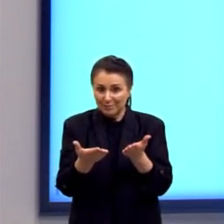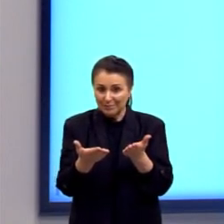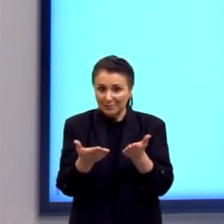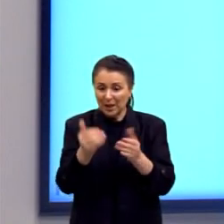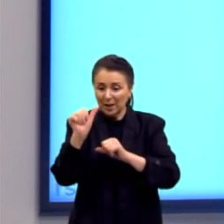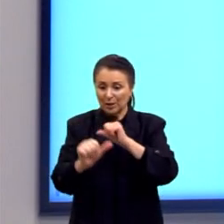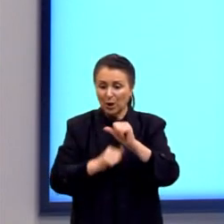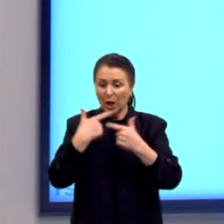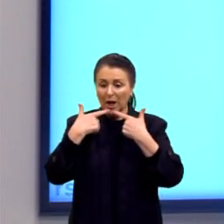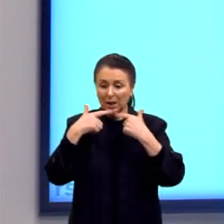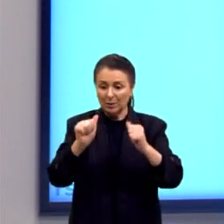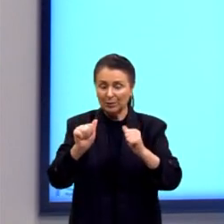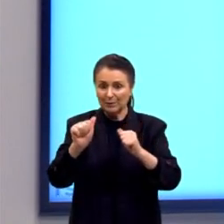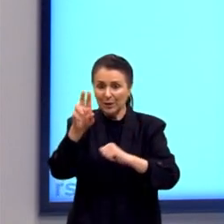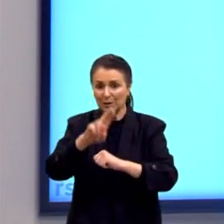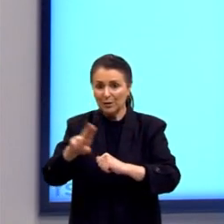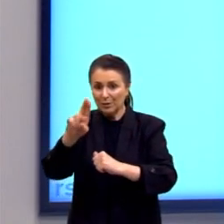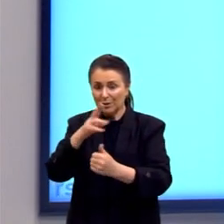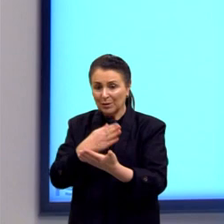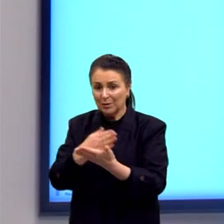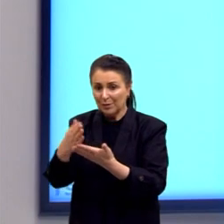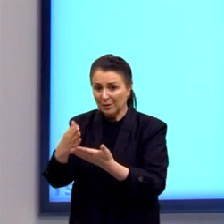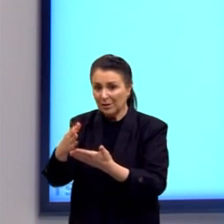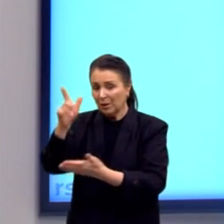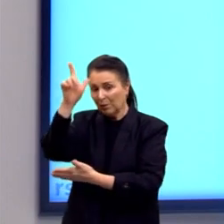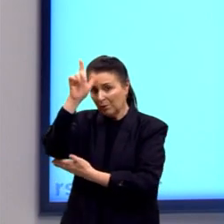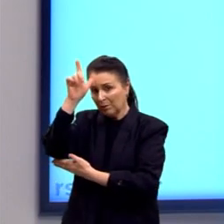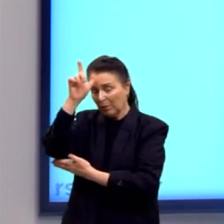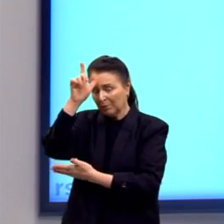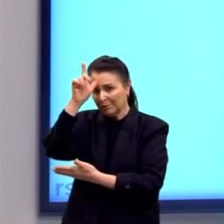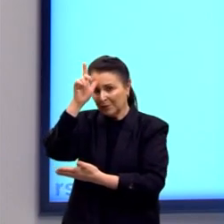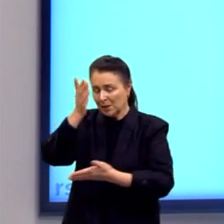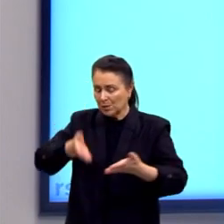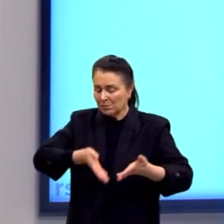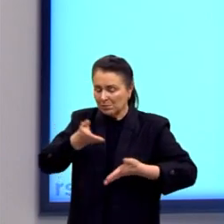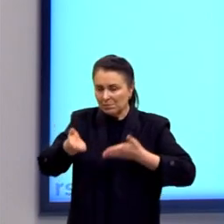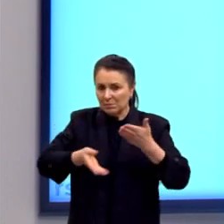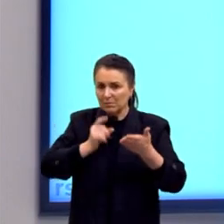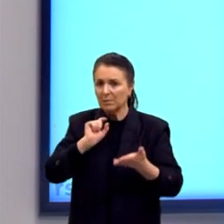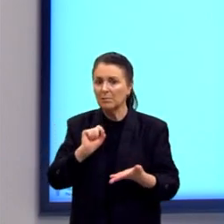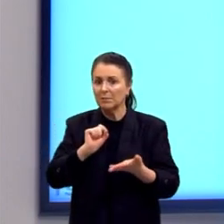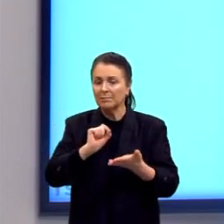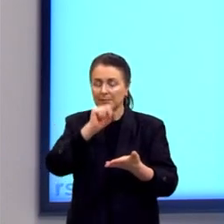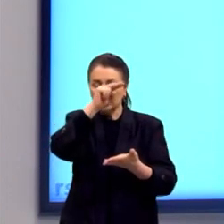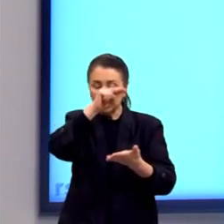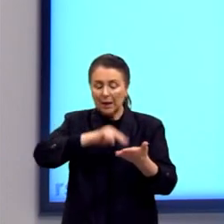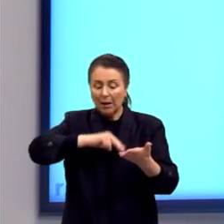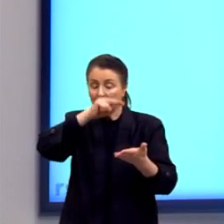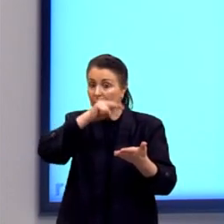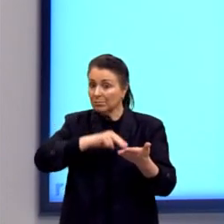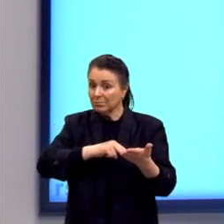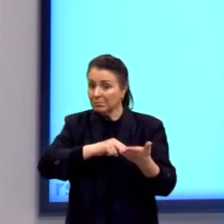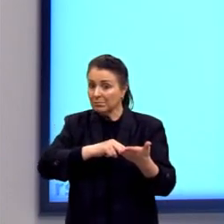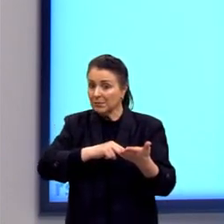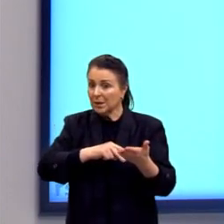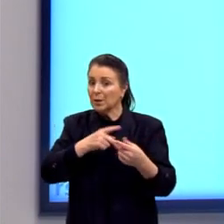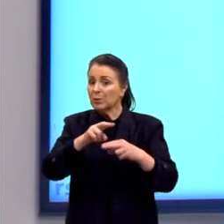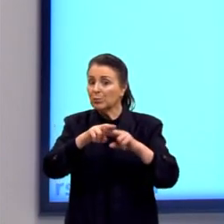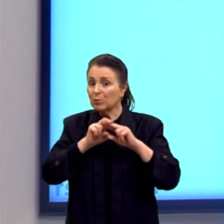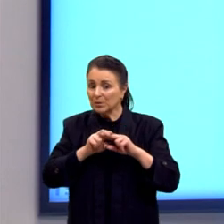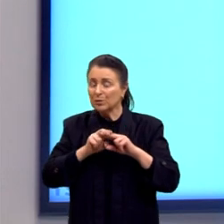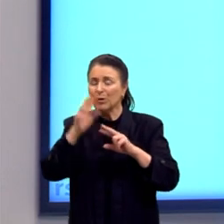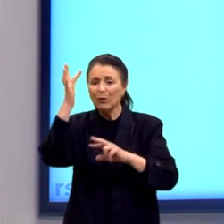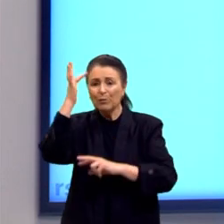incentiva essa nação aqui à leitura. Então, certamente, isso teve influência nesse número elevado de